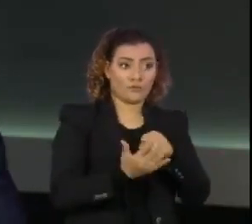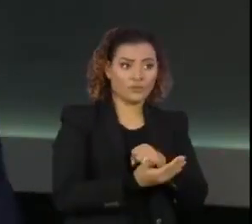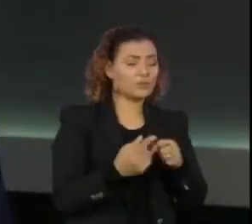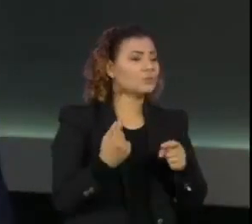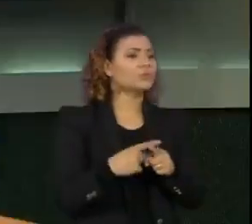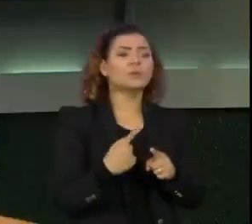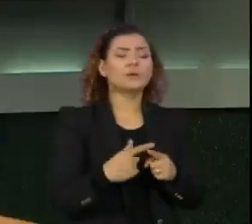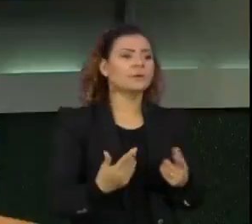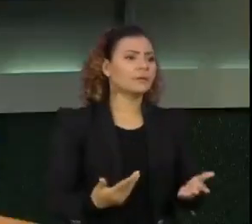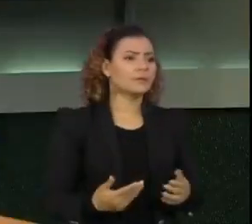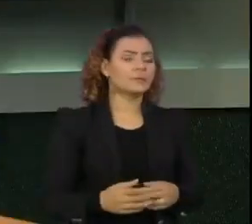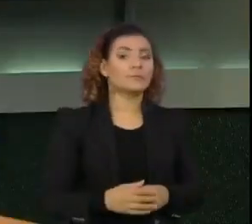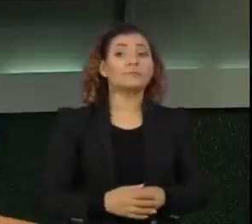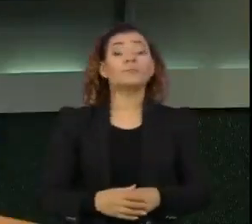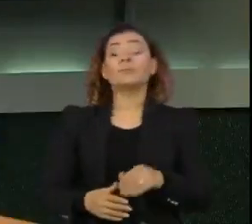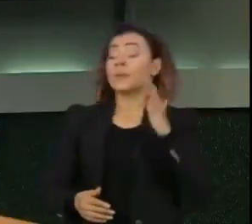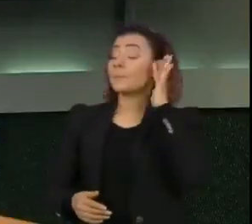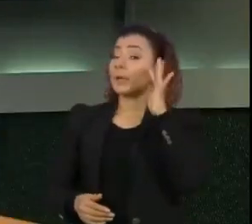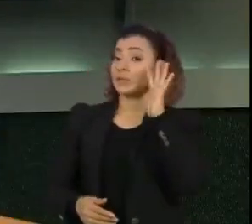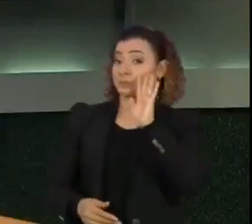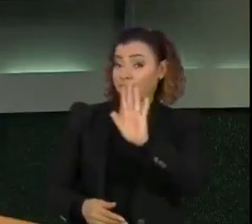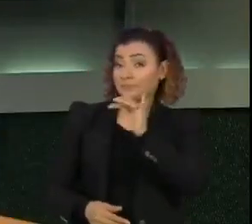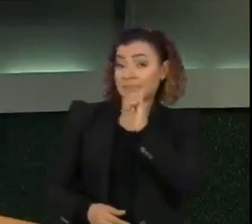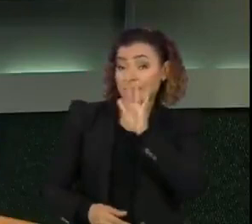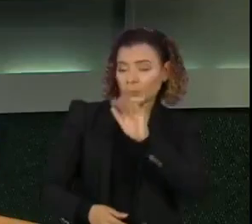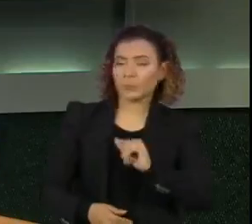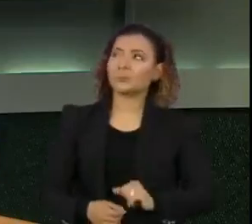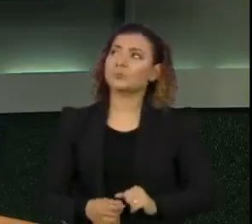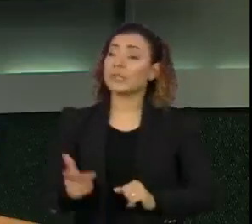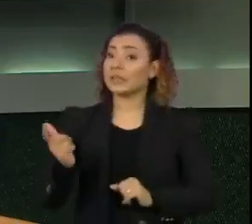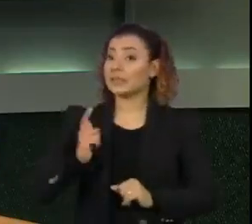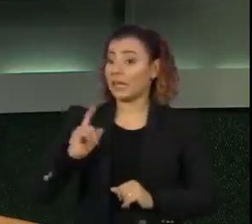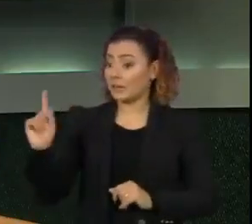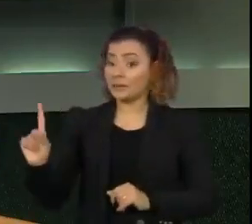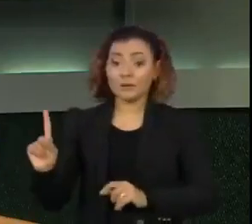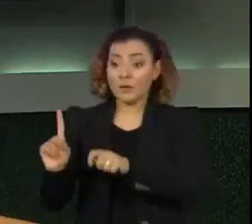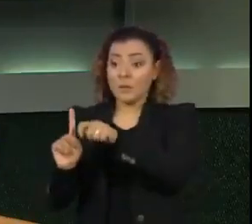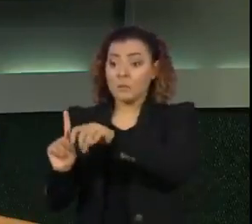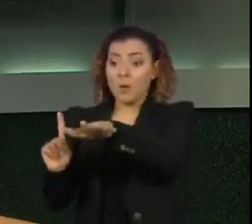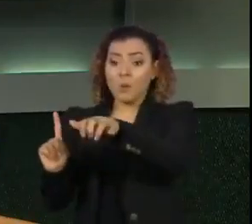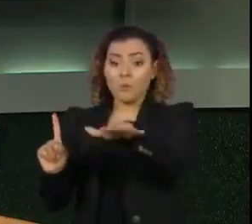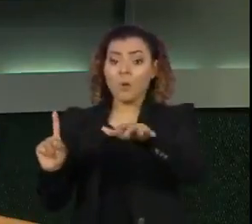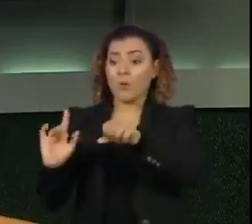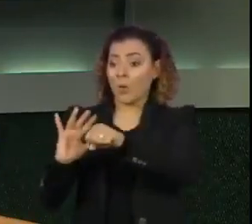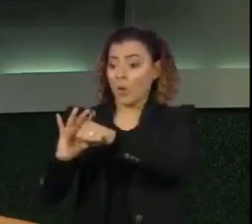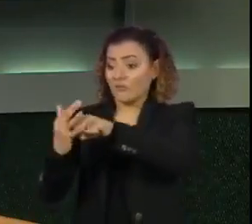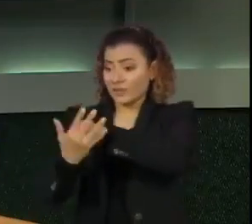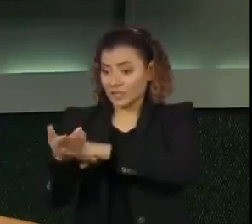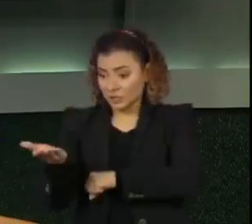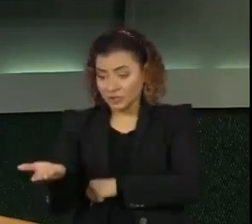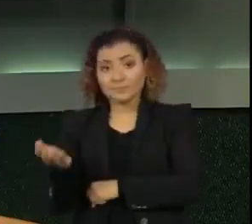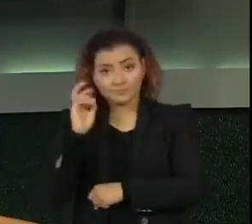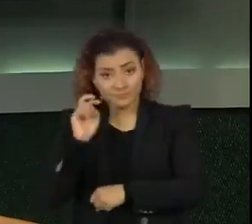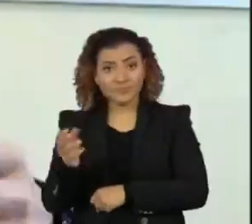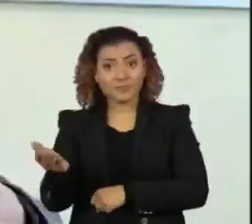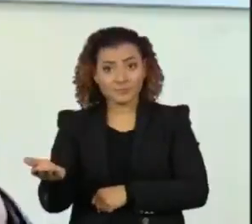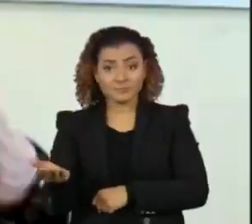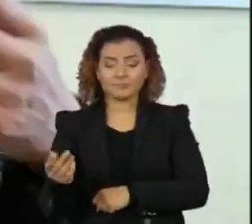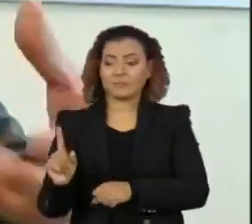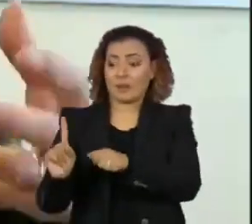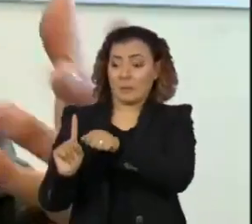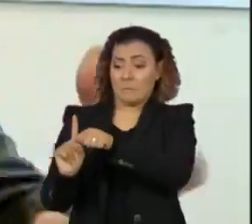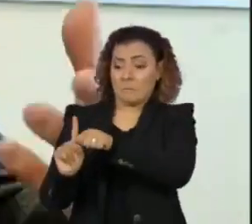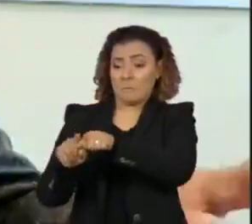Por que isso? Imagina um cenário onde a gente tem transmissão importante da Covid-19, como é o que a gente vive,